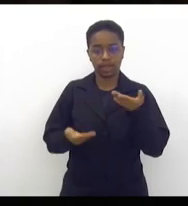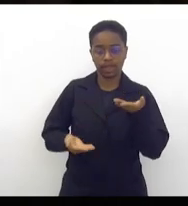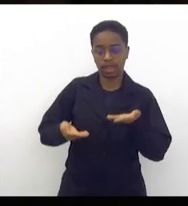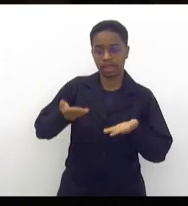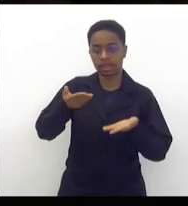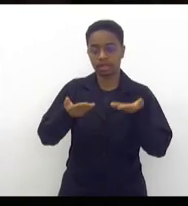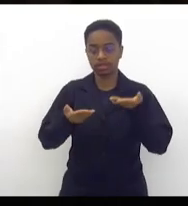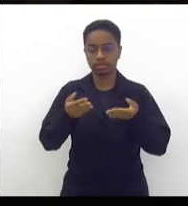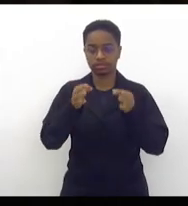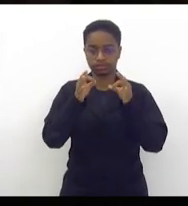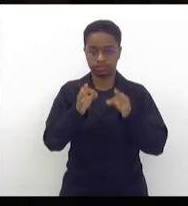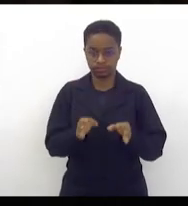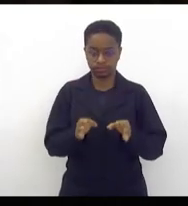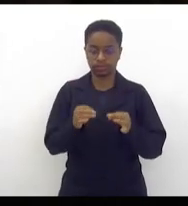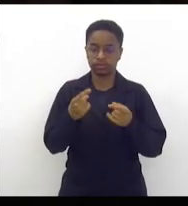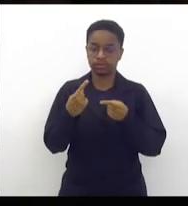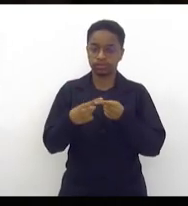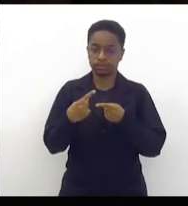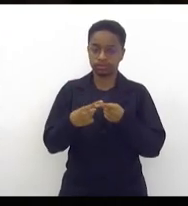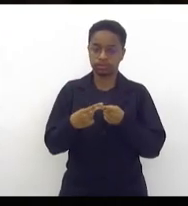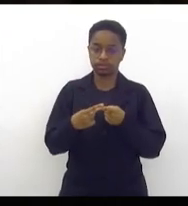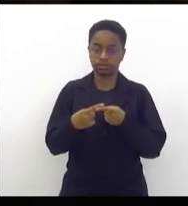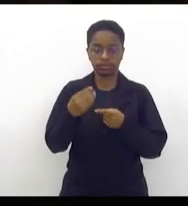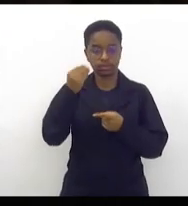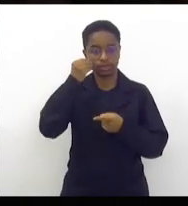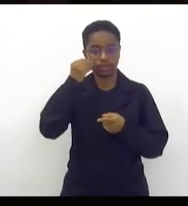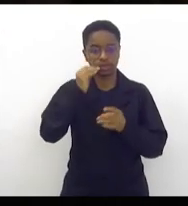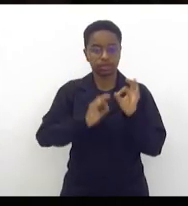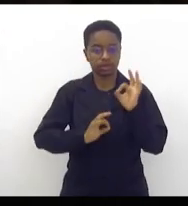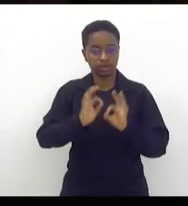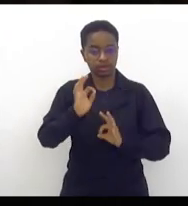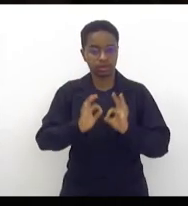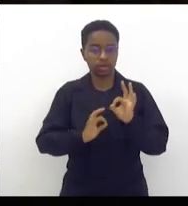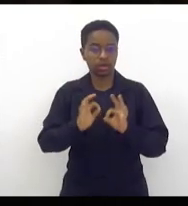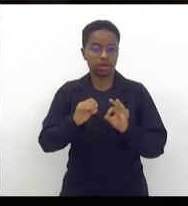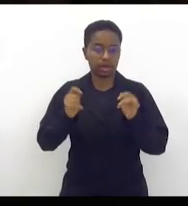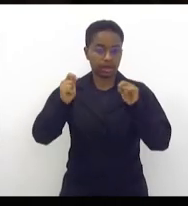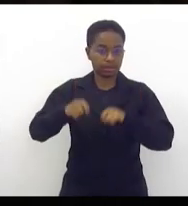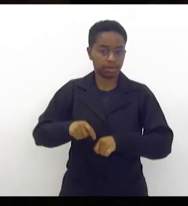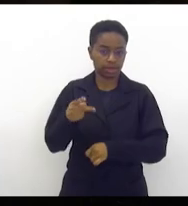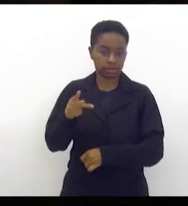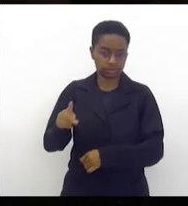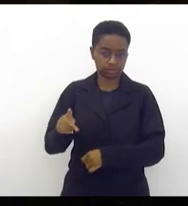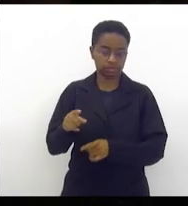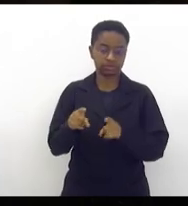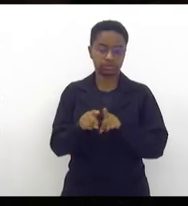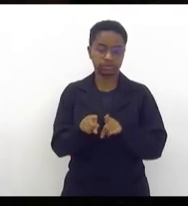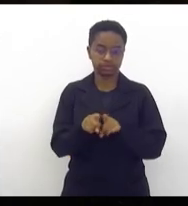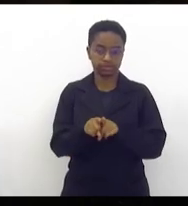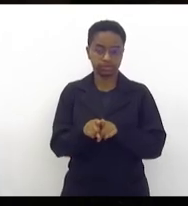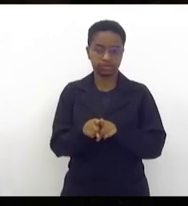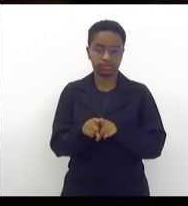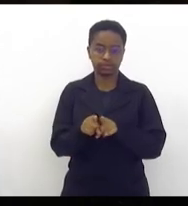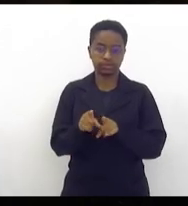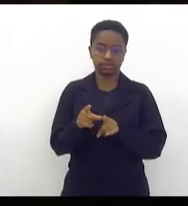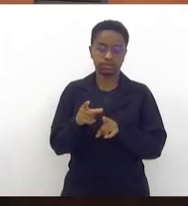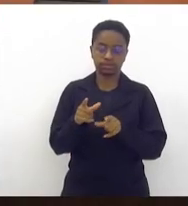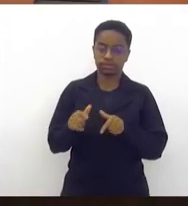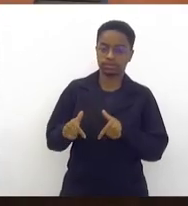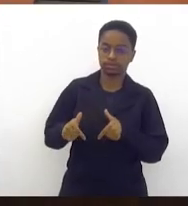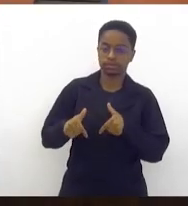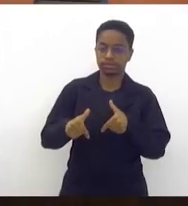exatamente para poder endossar no nível da sua competência um pleito dessa